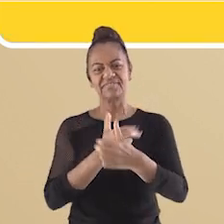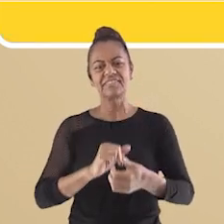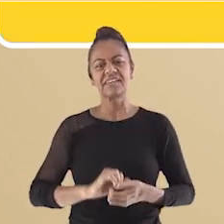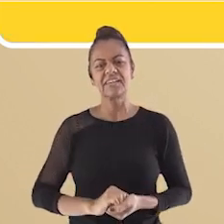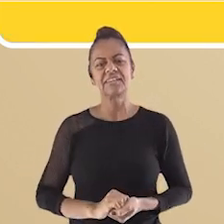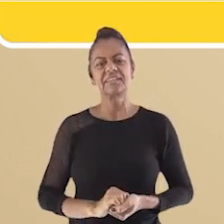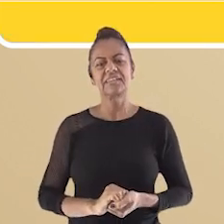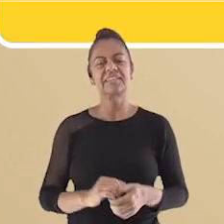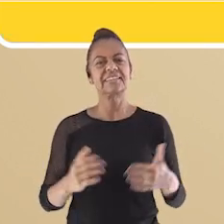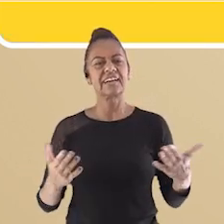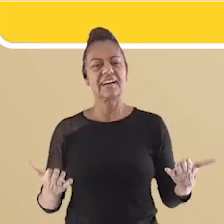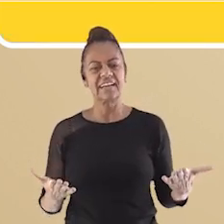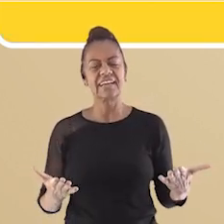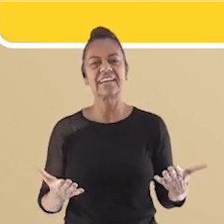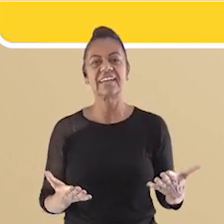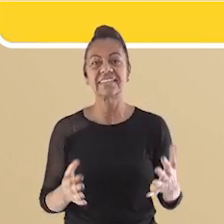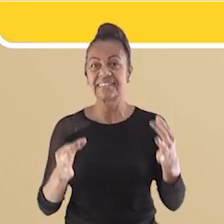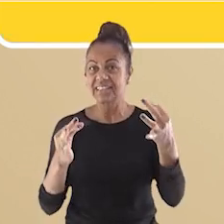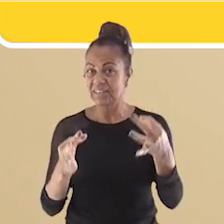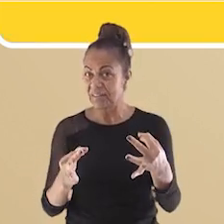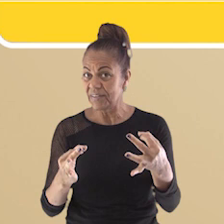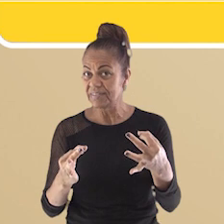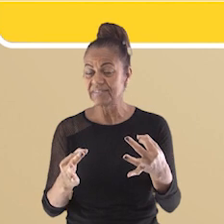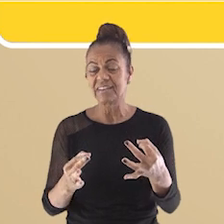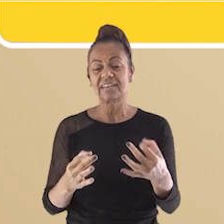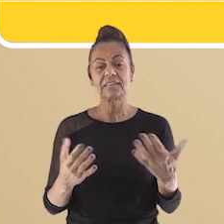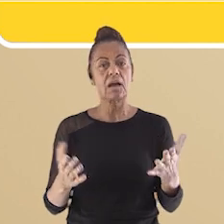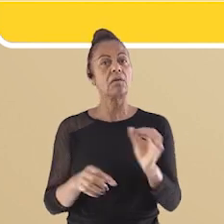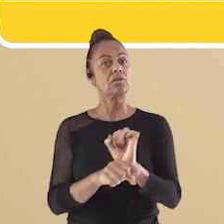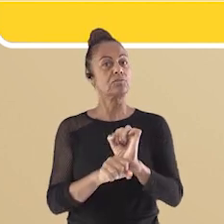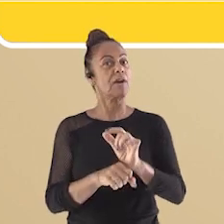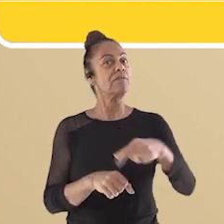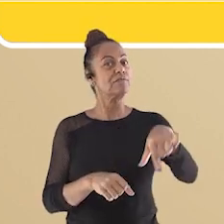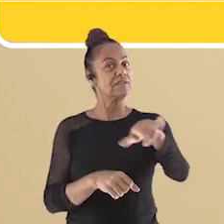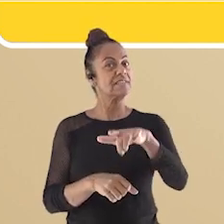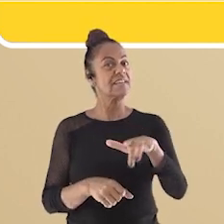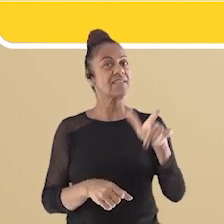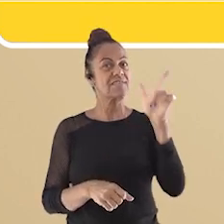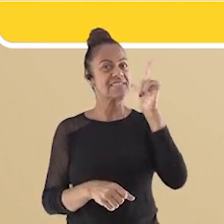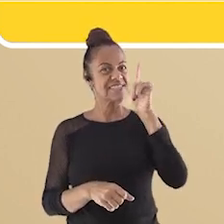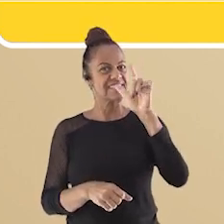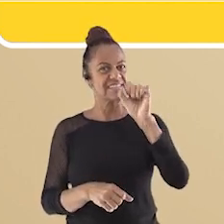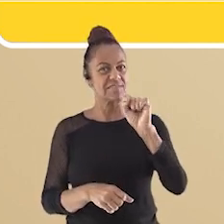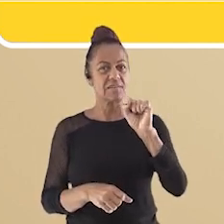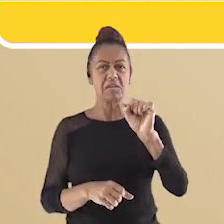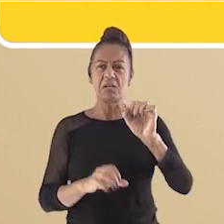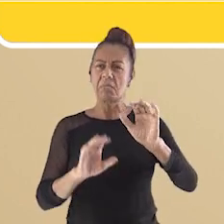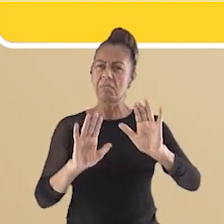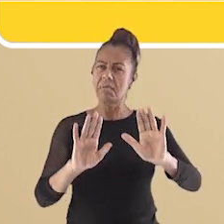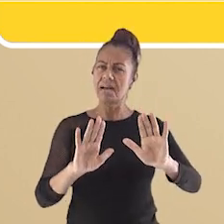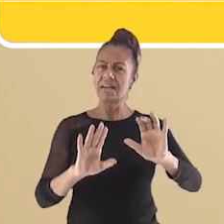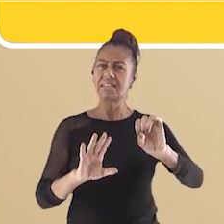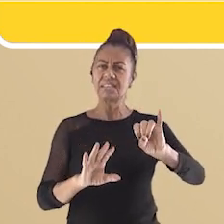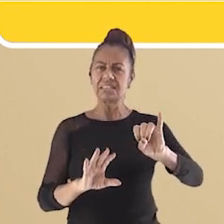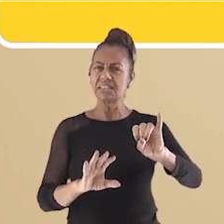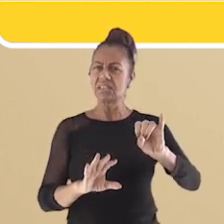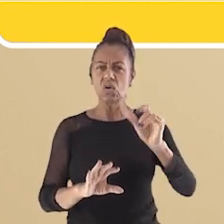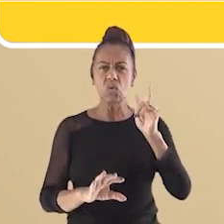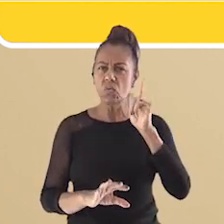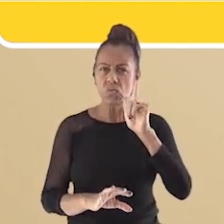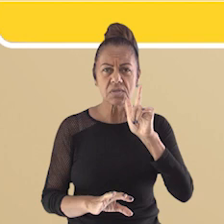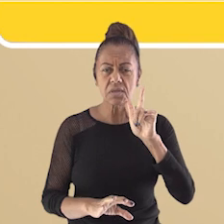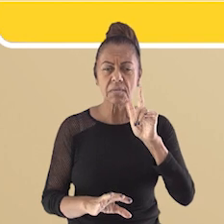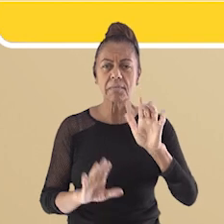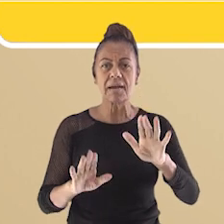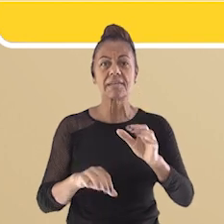acertou as perguntas do jogo? Espero que tenha se saído muito bem. Se por acaso não conseguiu, espero que tenha aprendido